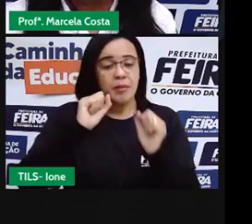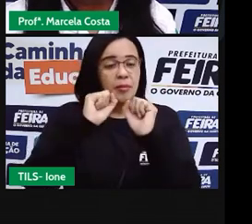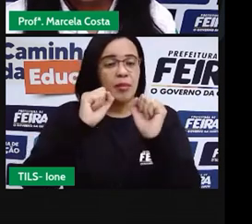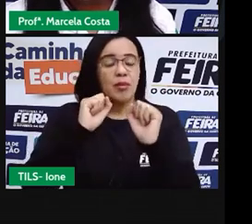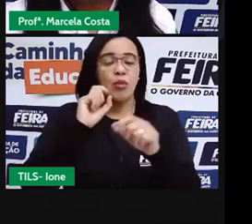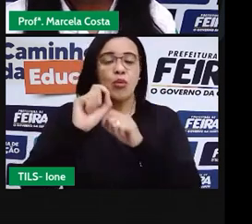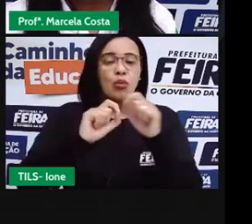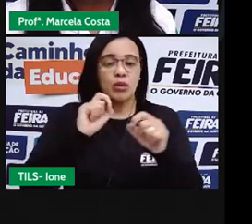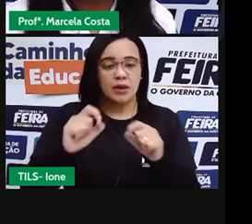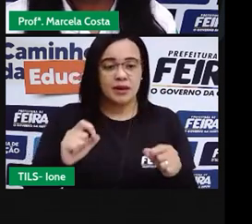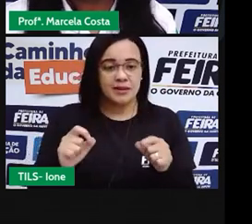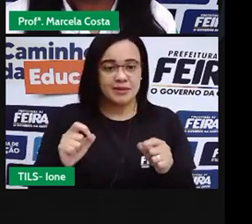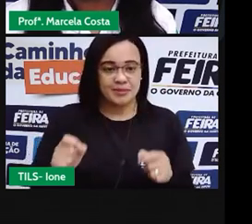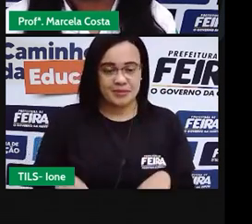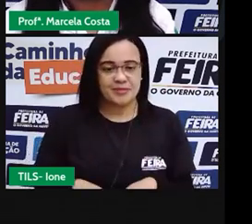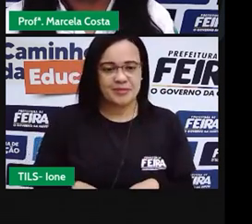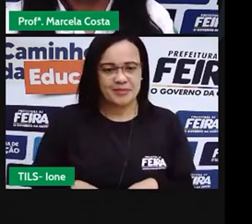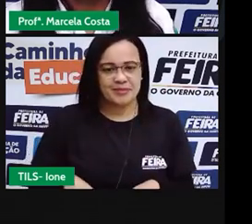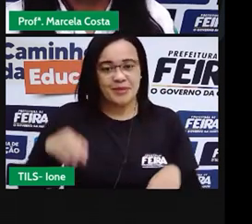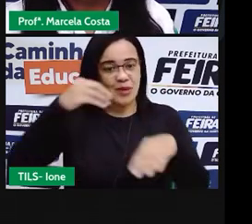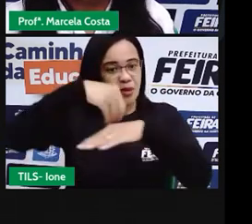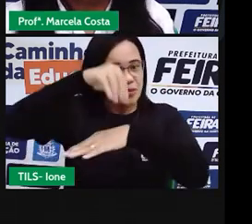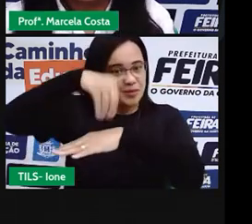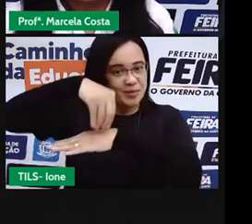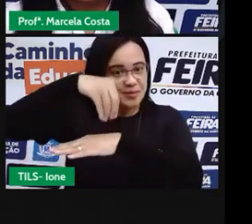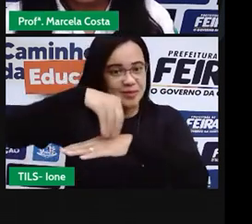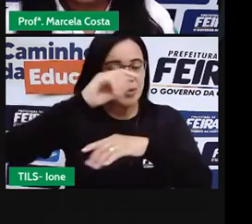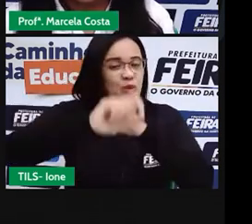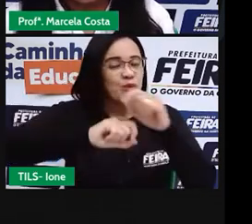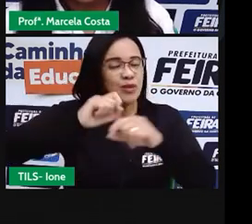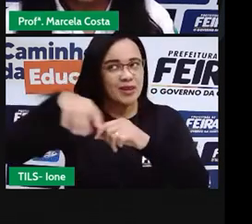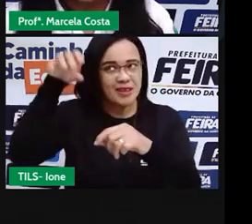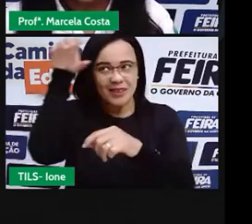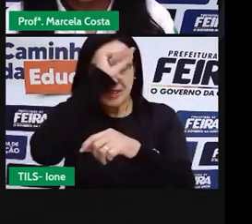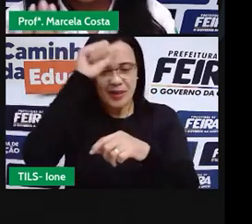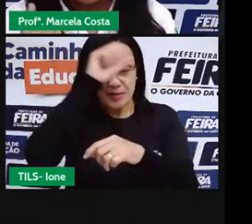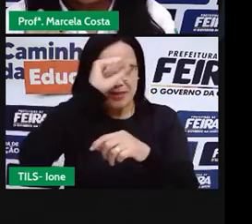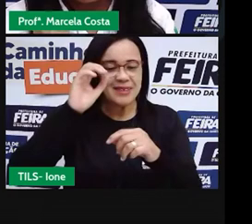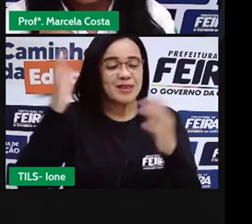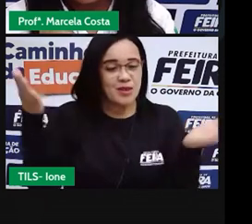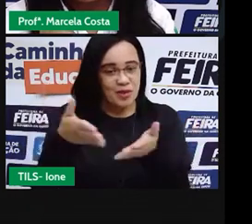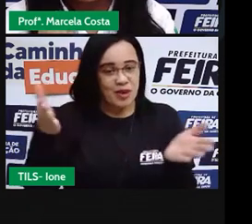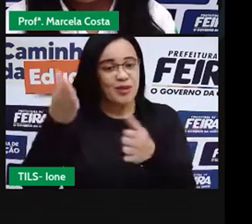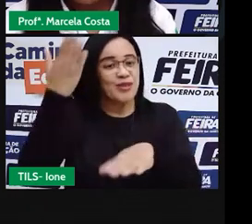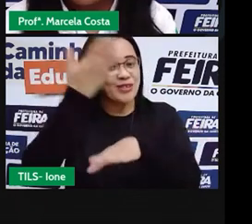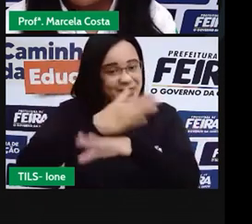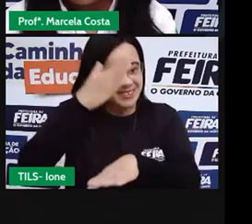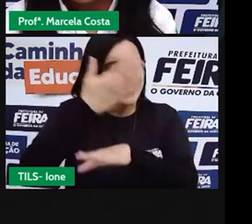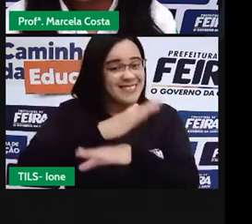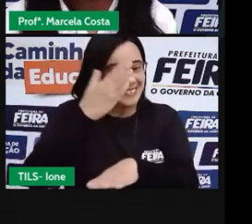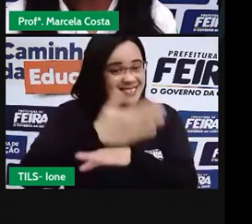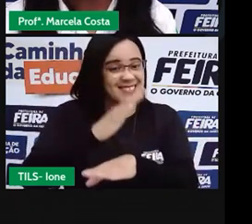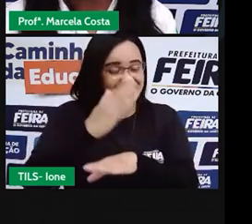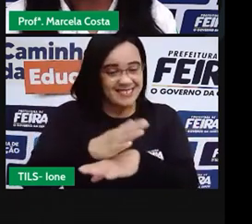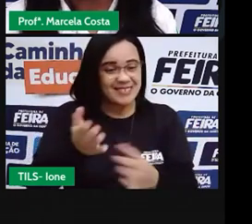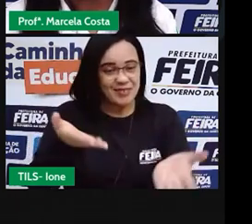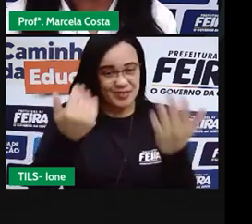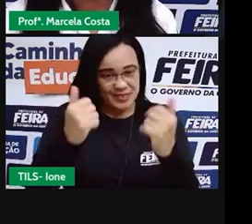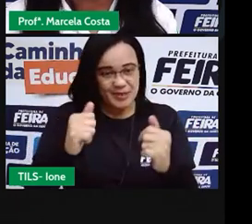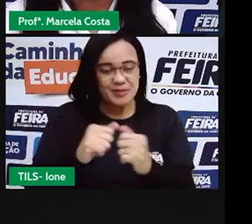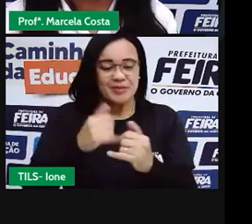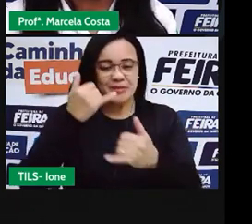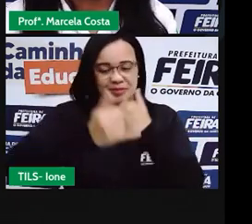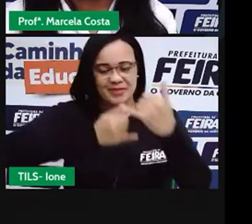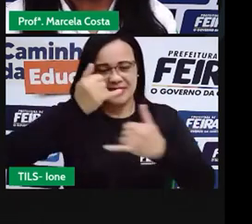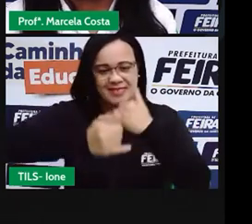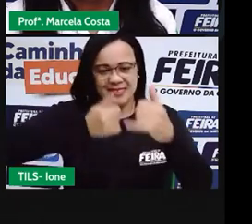te dar outra sugestão para colocar esse conhecimento em prática então vamos praticar com o jogo